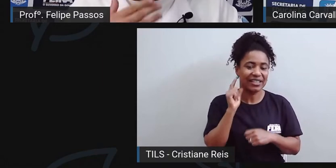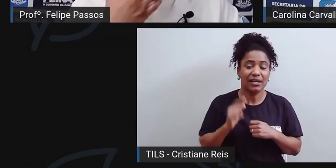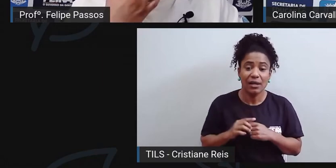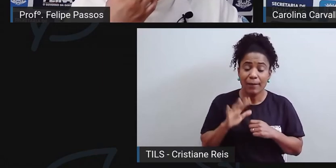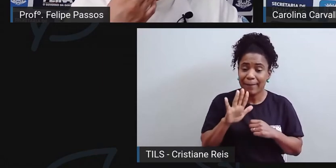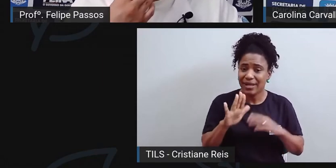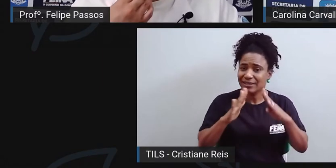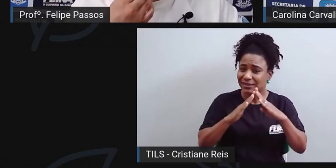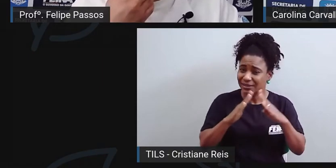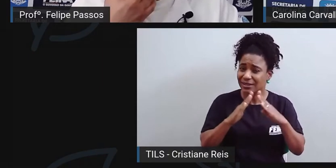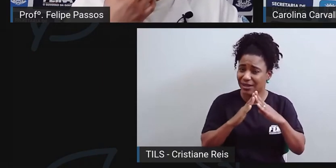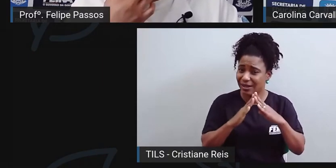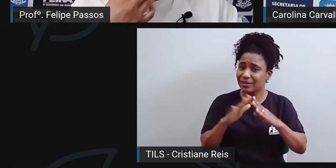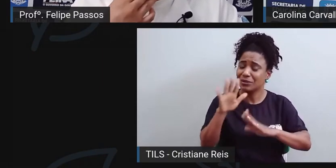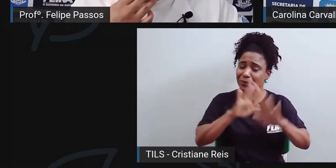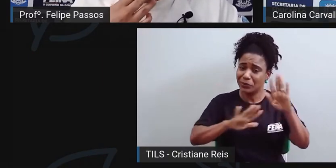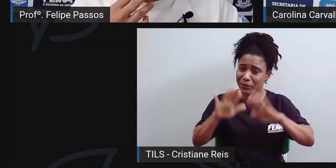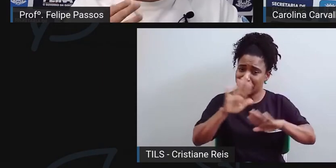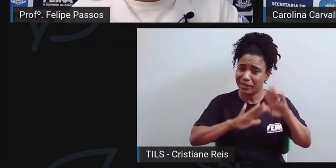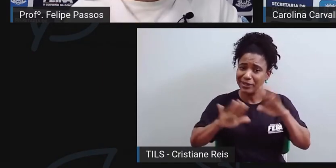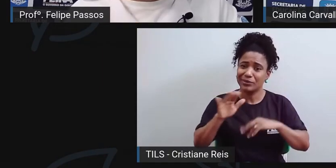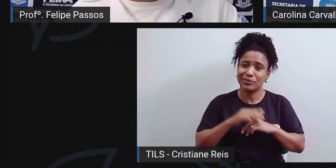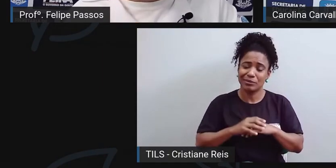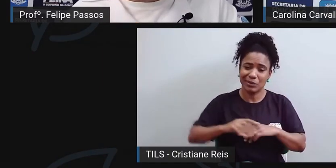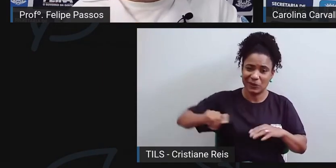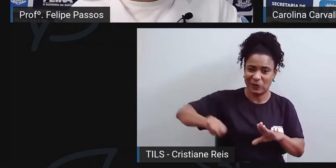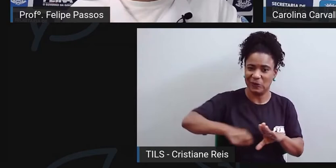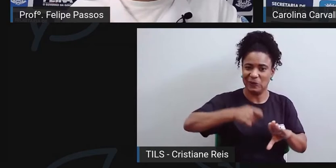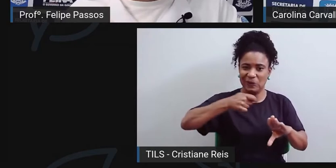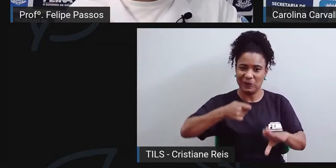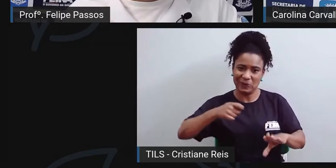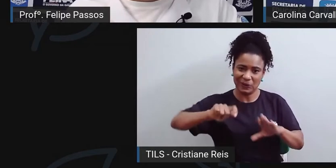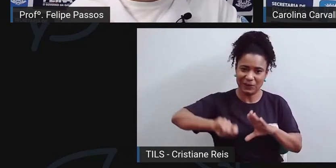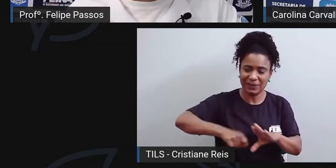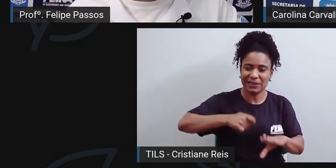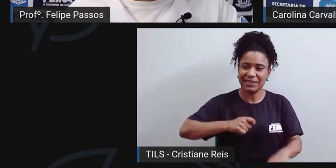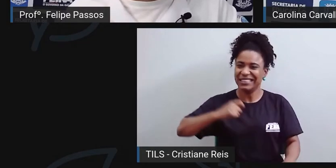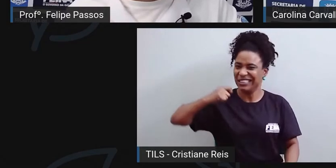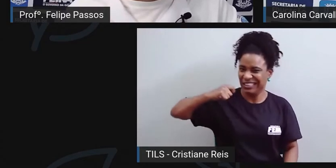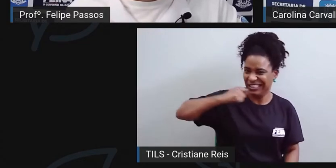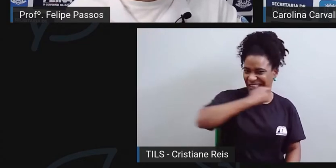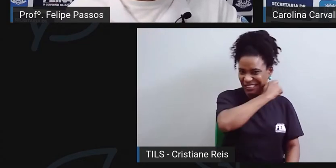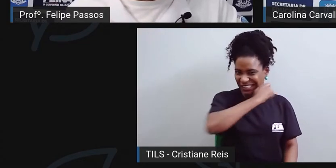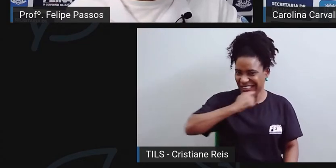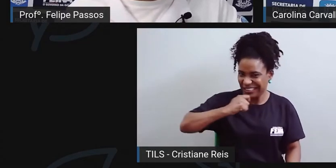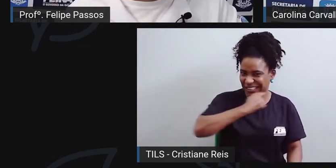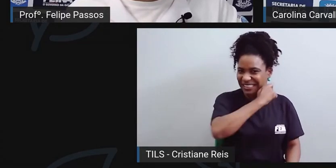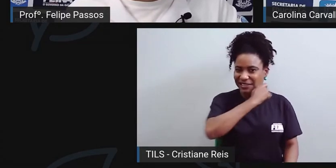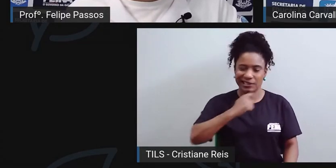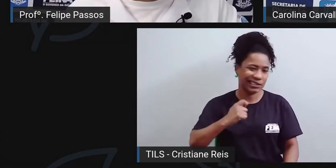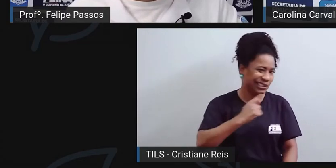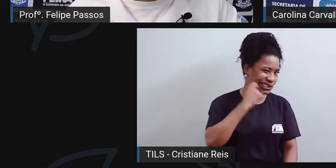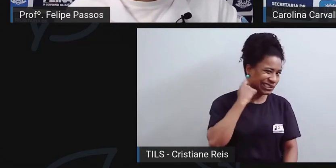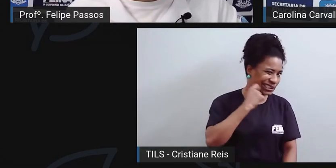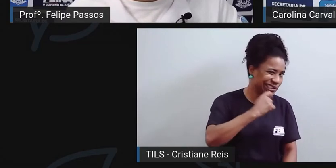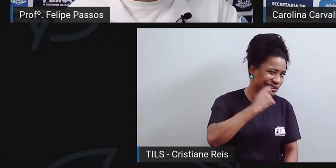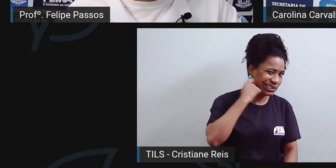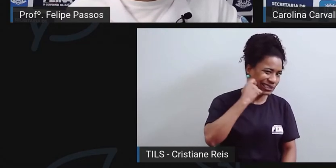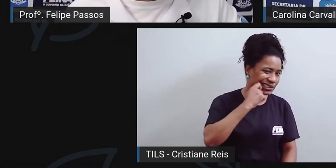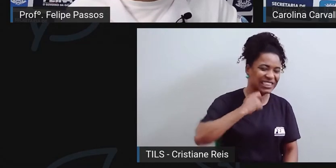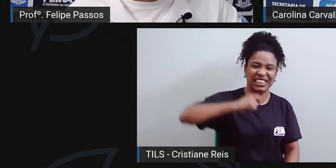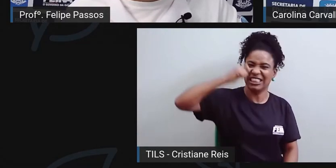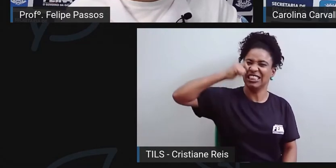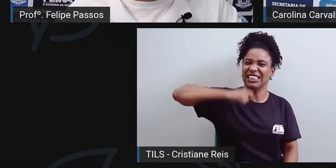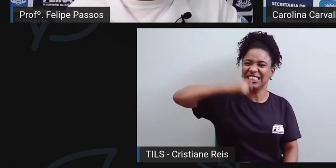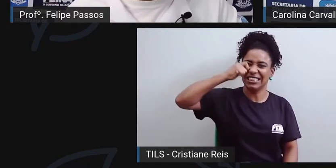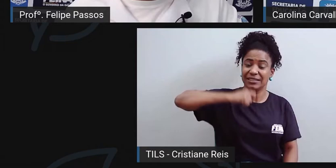casa, não escova, a gente pode correr o risco de usar demais, de usar com uma frequência muito grande, de escovar com uma força excessiva.